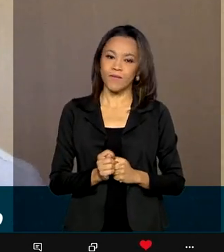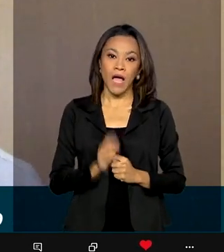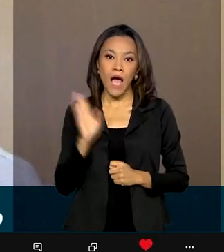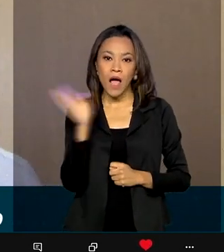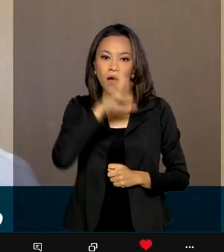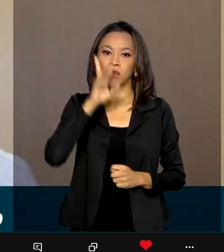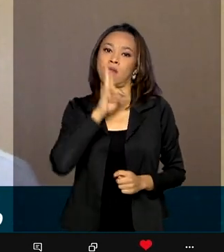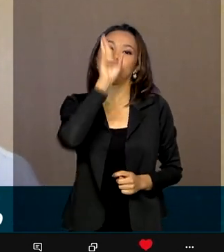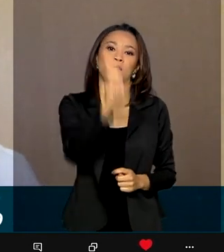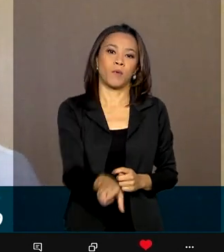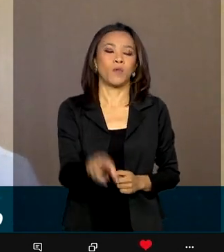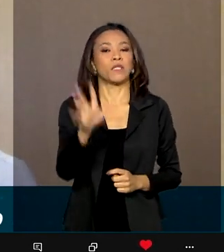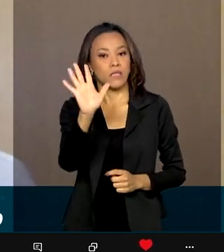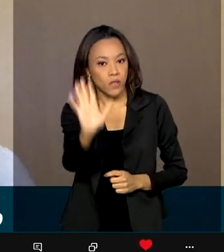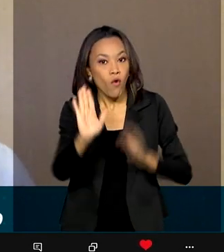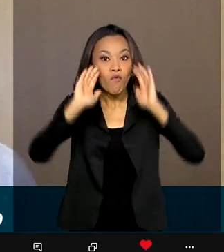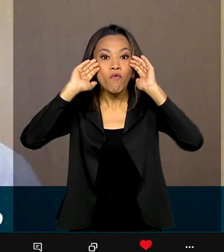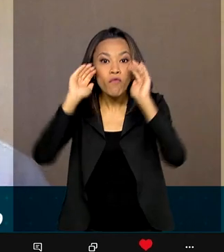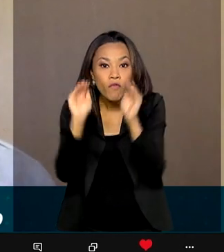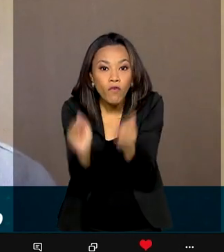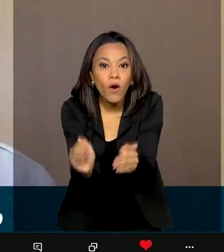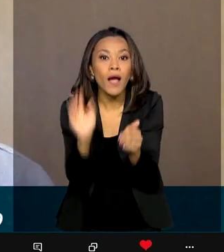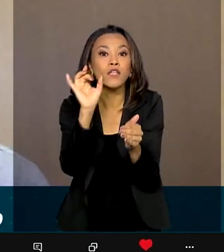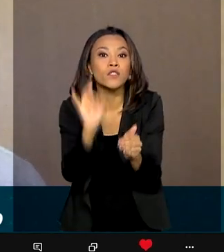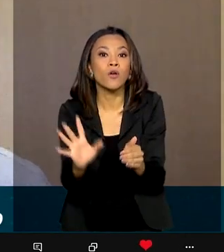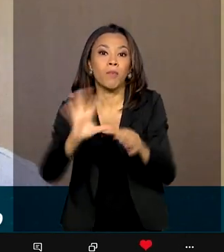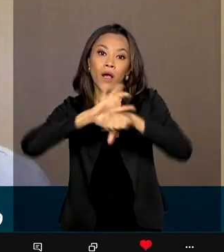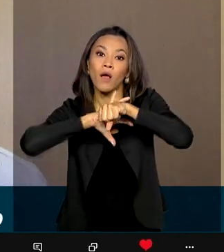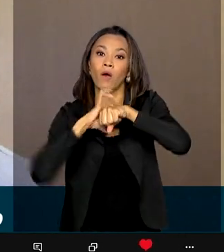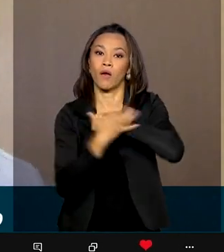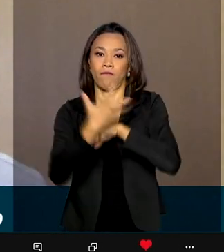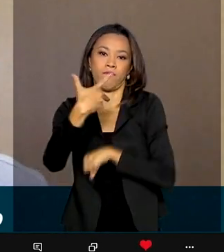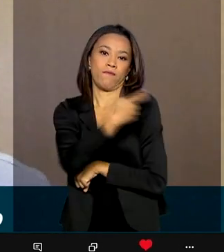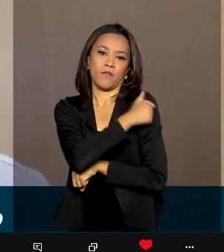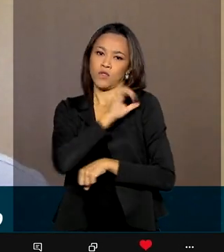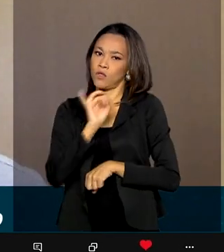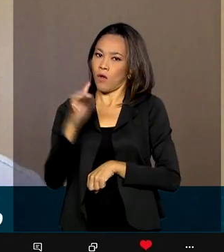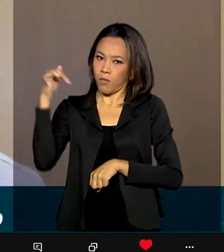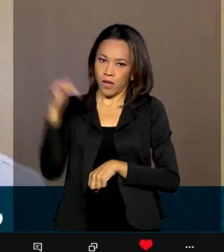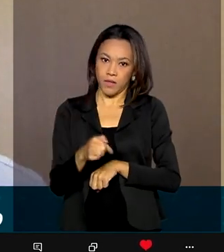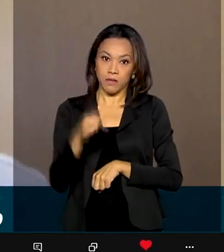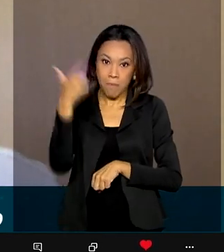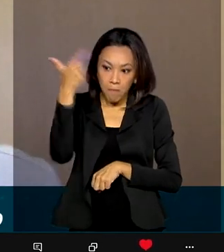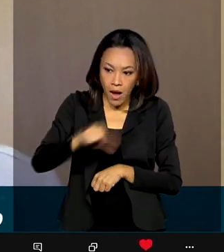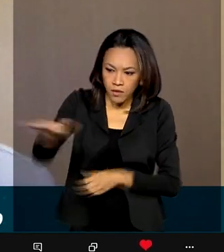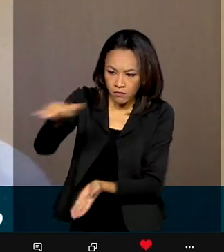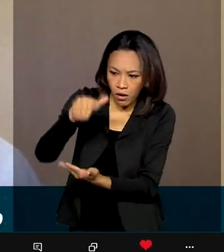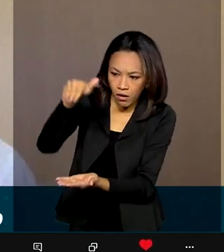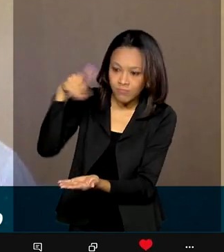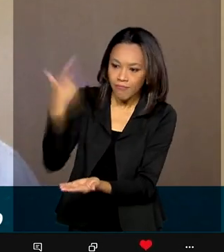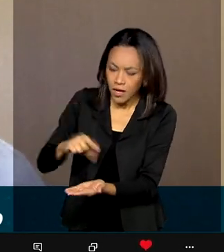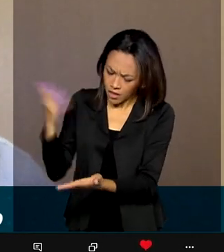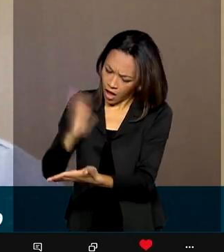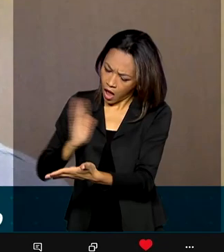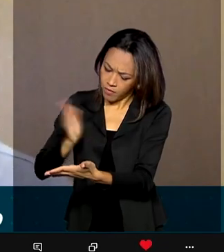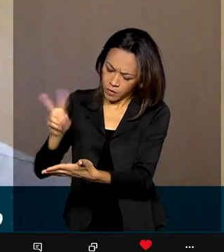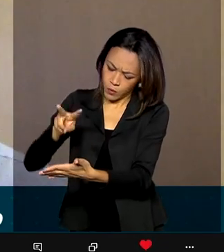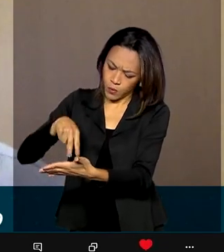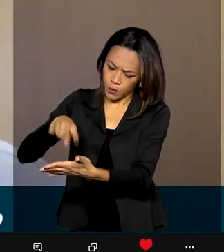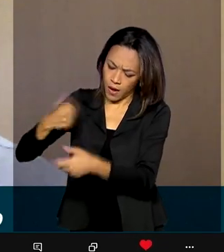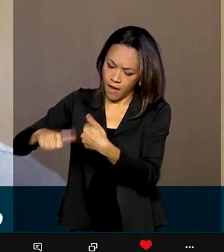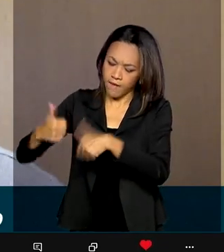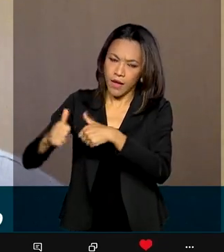mais rápida, gente decidiu, então, focar em vacinas para a Covid-19. Quanto mais pacotes mandarem antes, mais rápido a gente